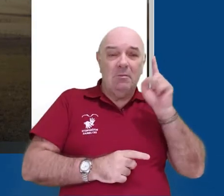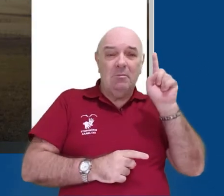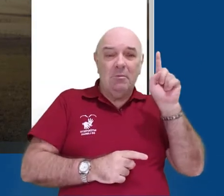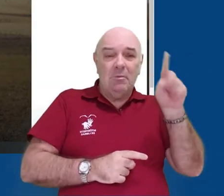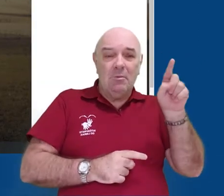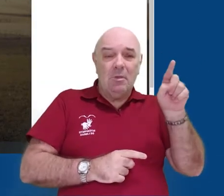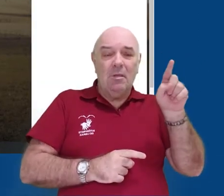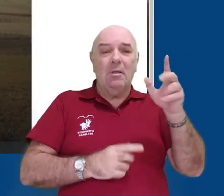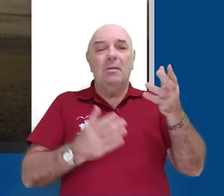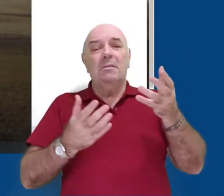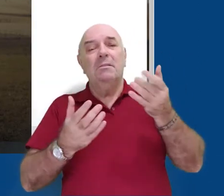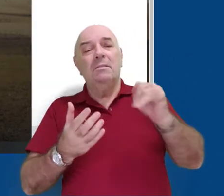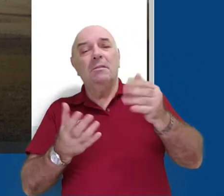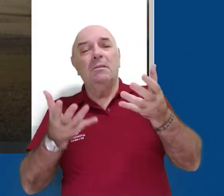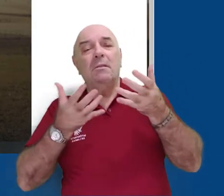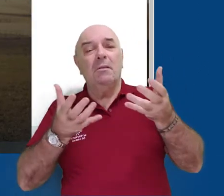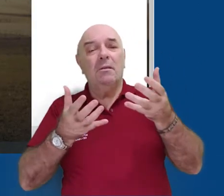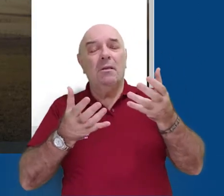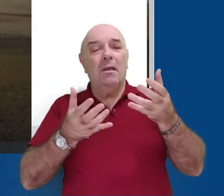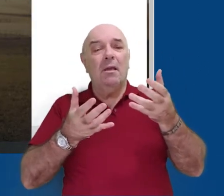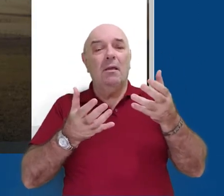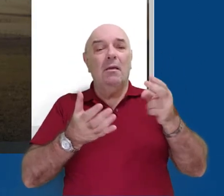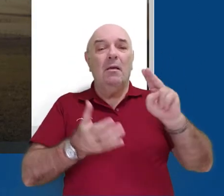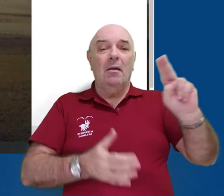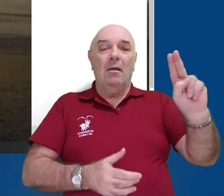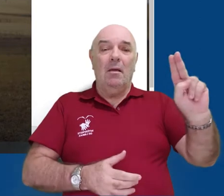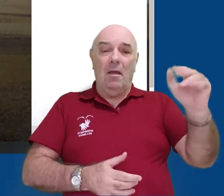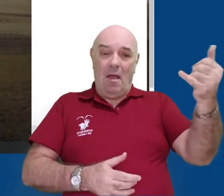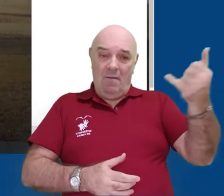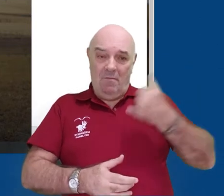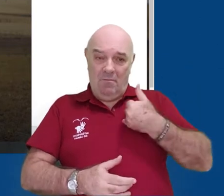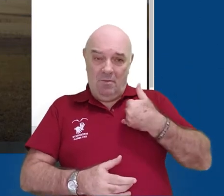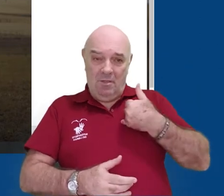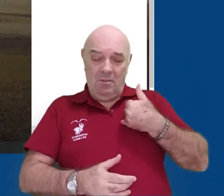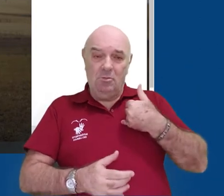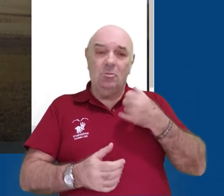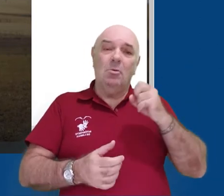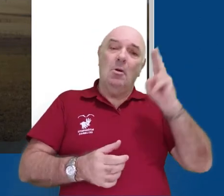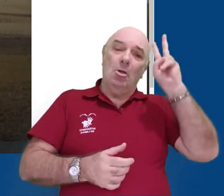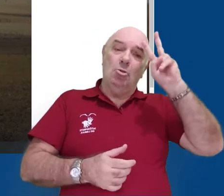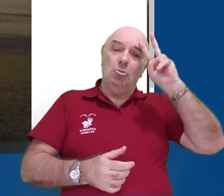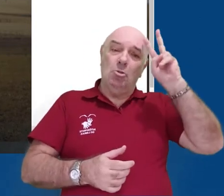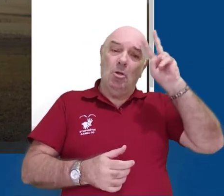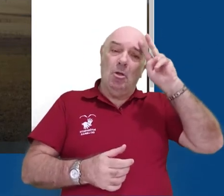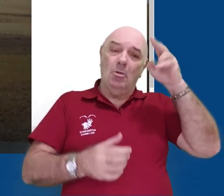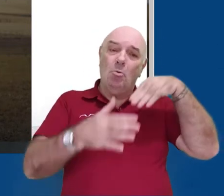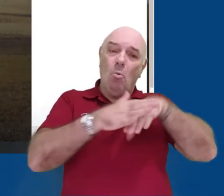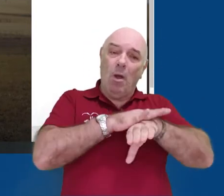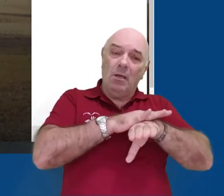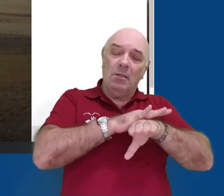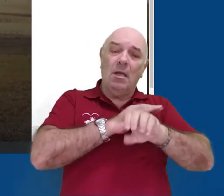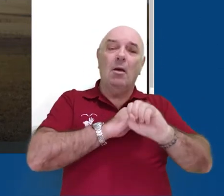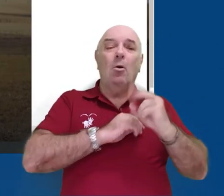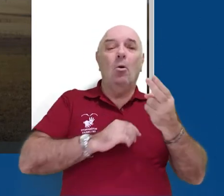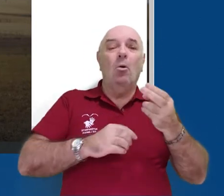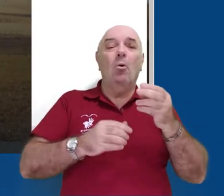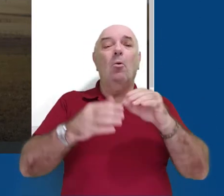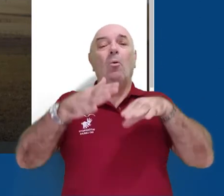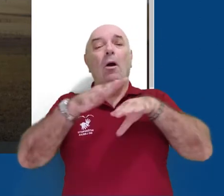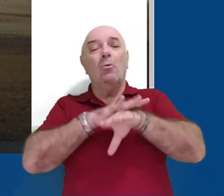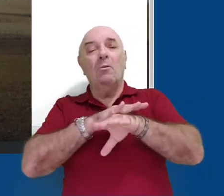configurar se queremos notificações para essa conversa, manter o histórico da conversa e podemos também